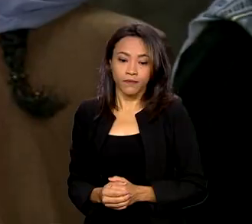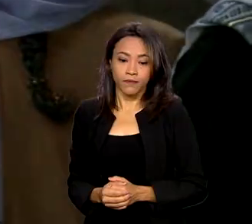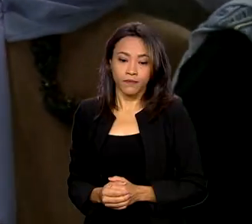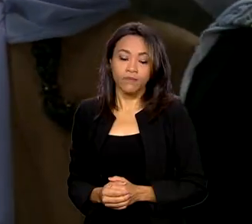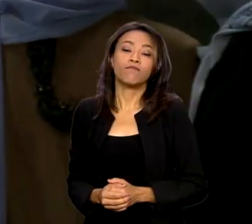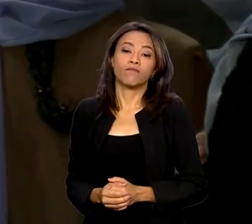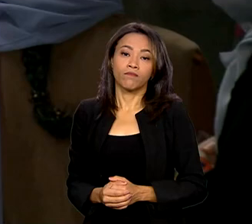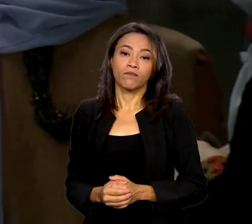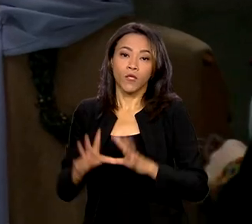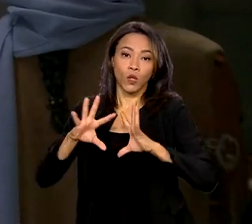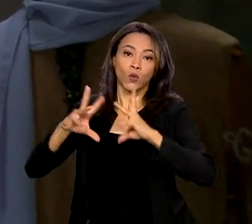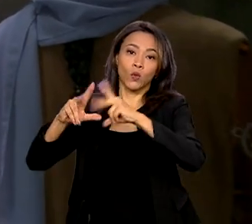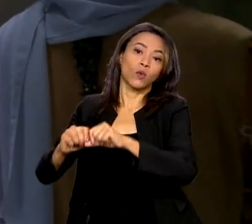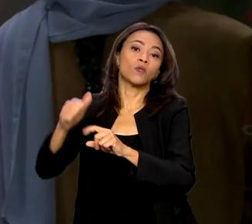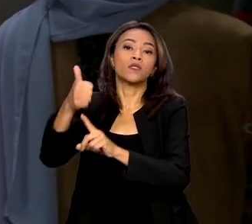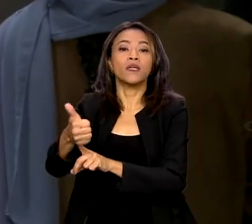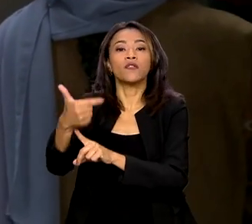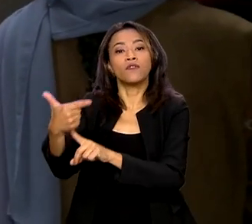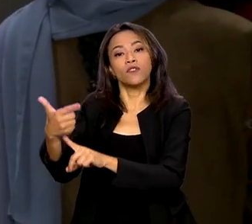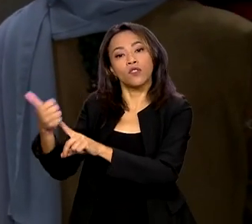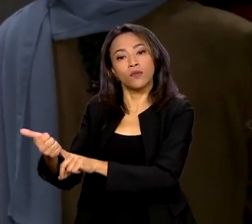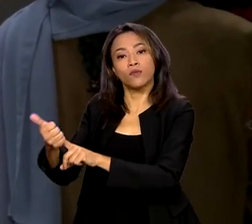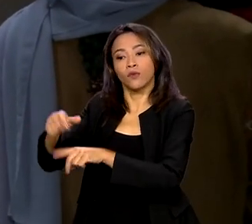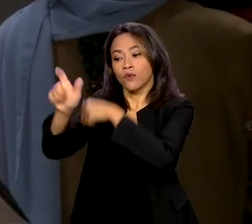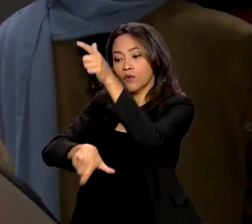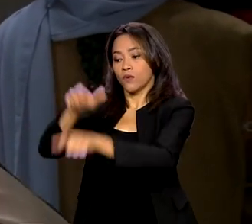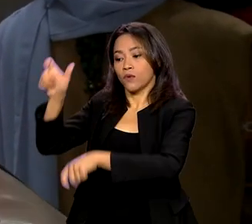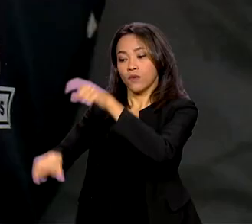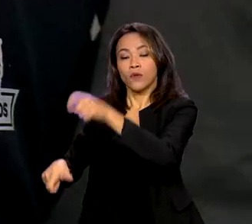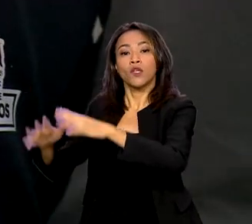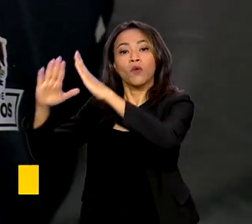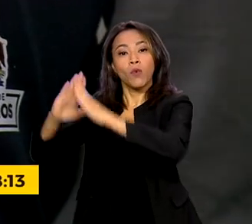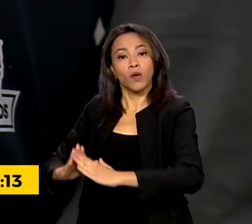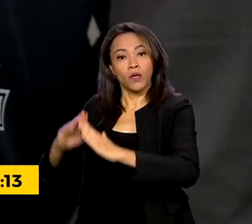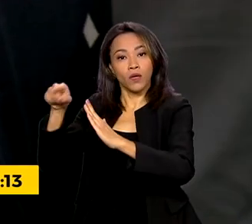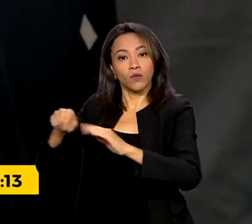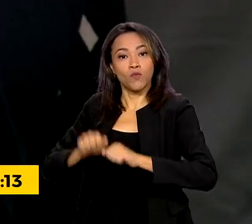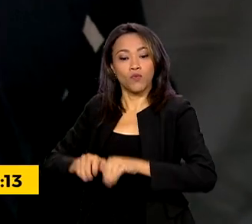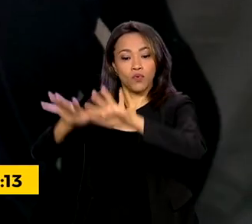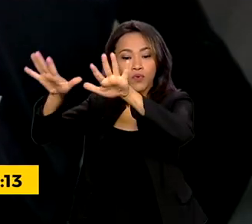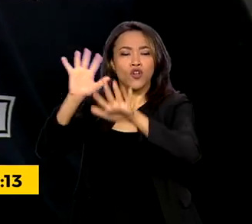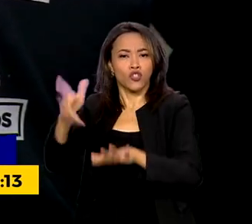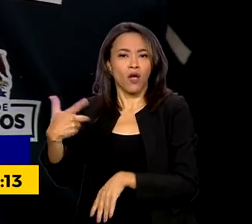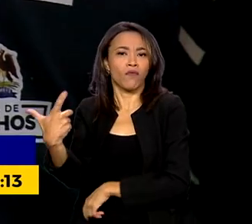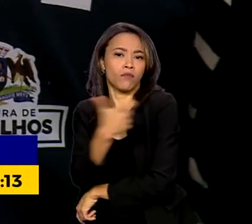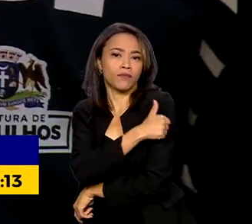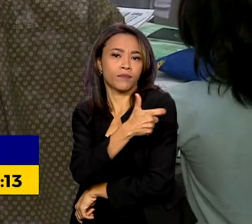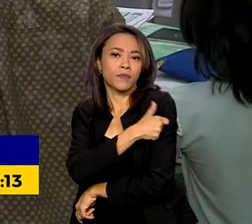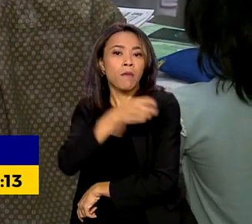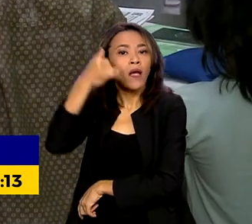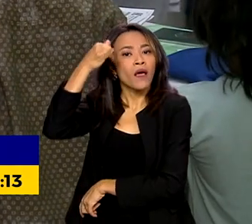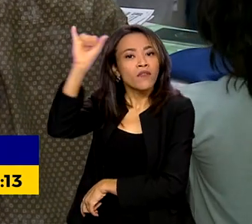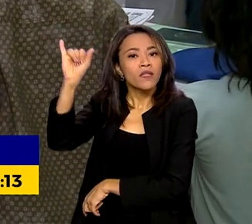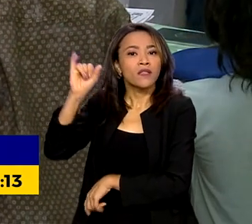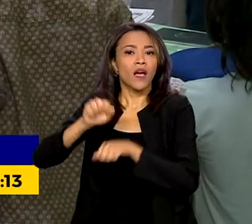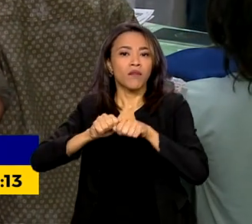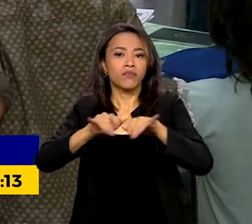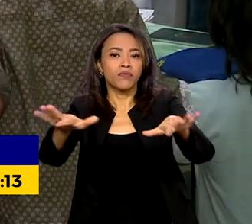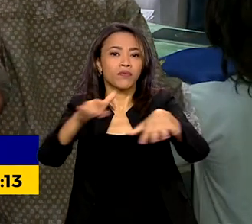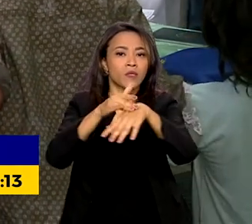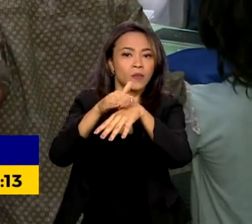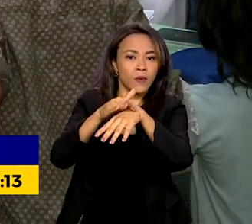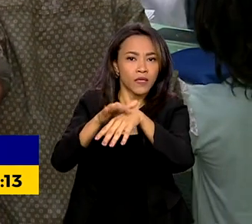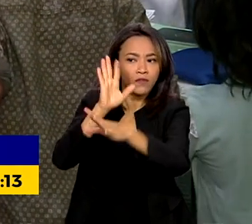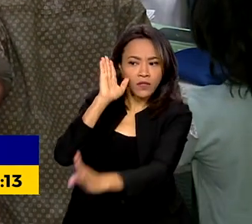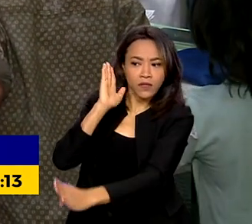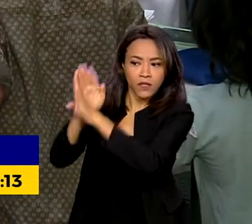Todos os 121 afegãos que estão vivendo no aeroporto foram medicados para tentar conter o surto de sarna, identificado